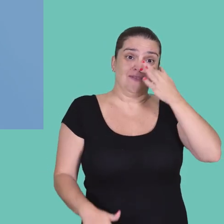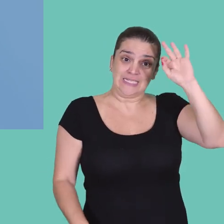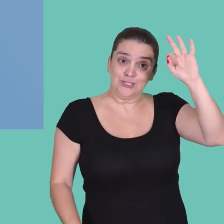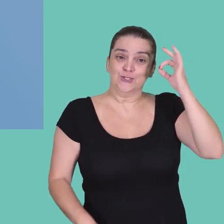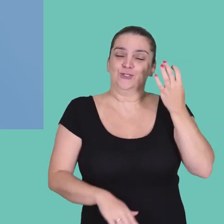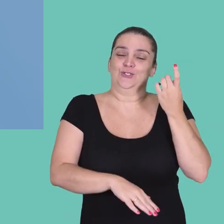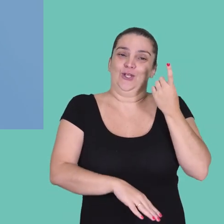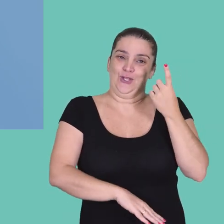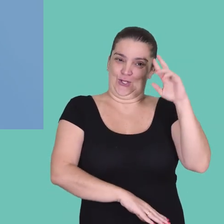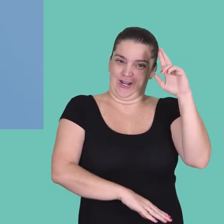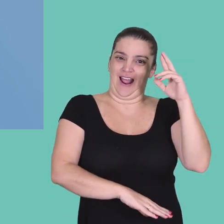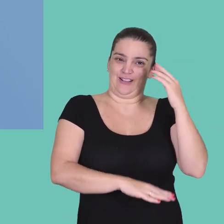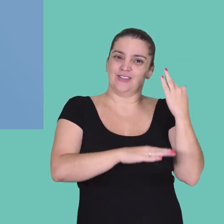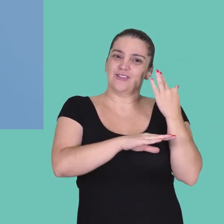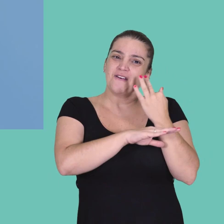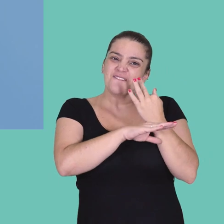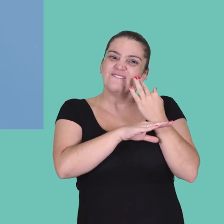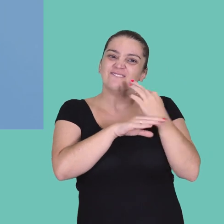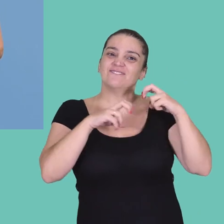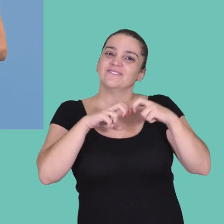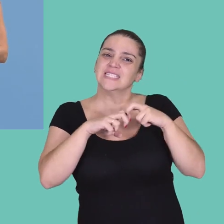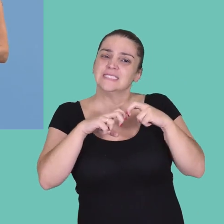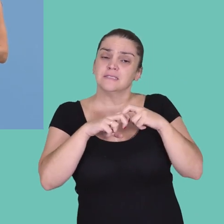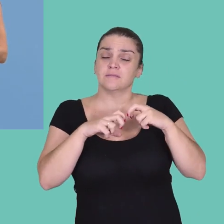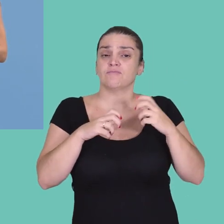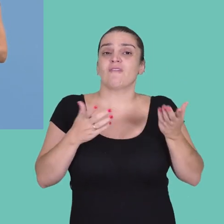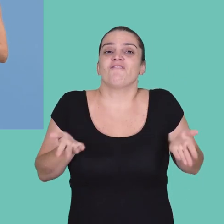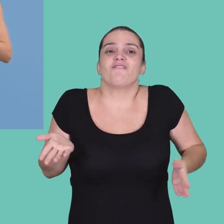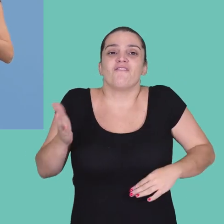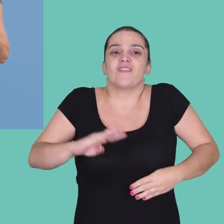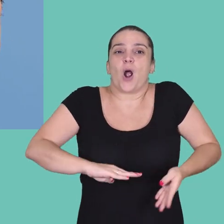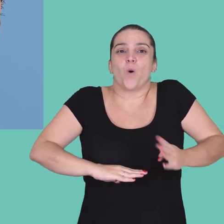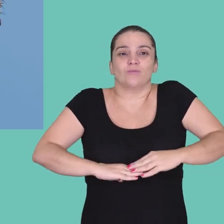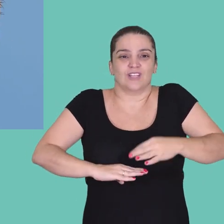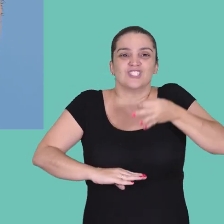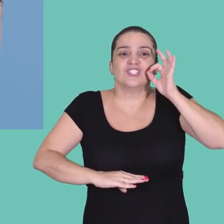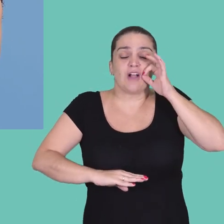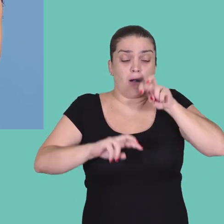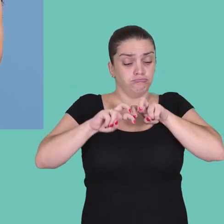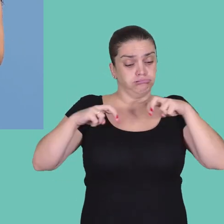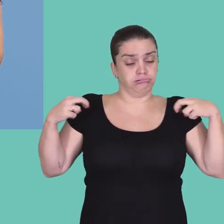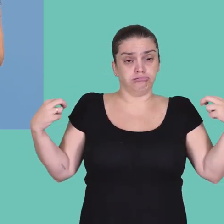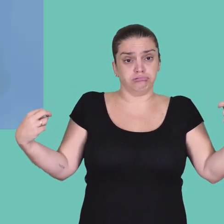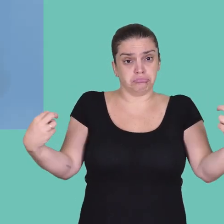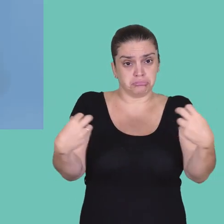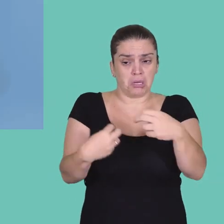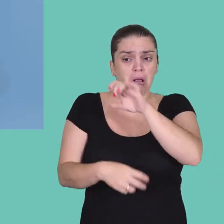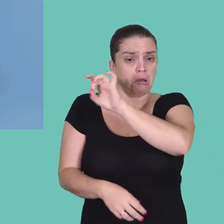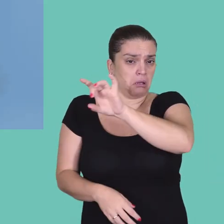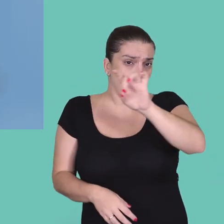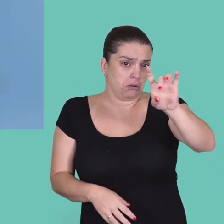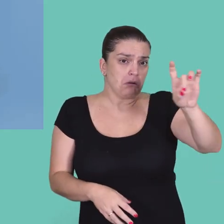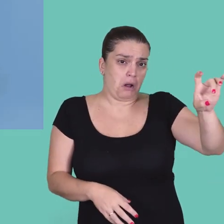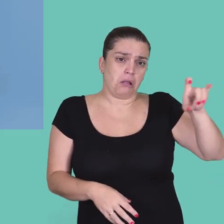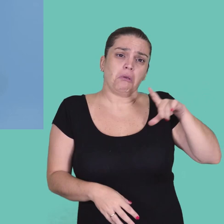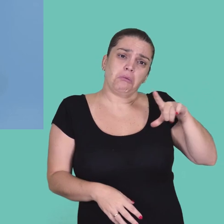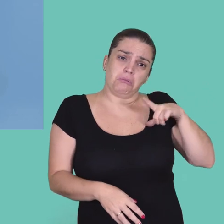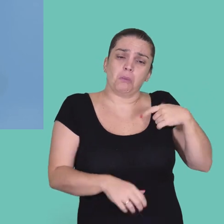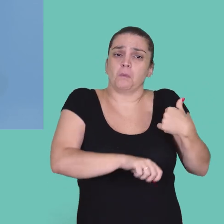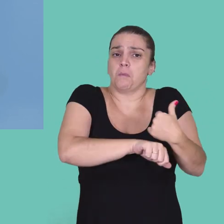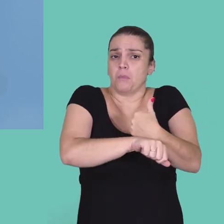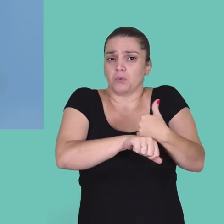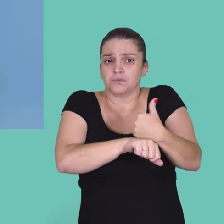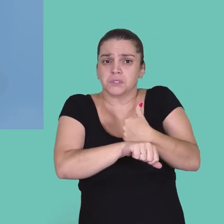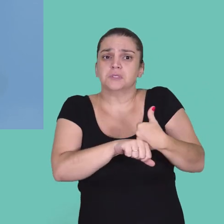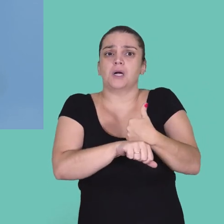na França, fazia doutorado em física e eu cheguei num chá de fraldas, onde tinha umas 10 mulheres numa mesa, cada uma fazia uma